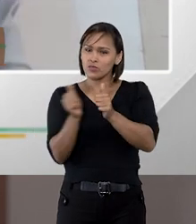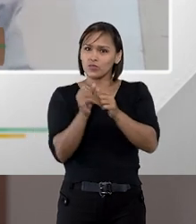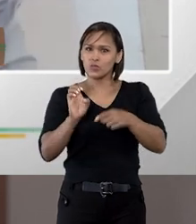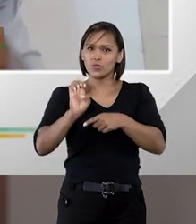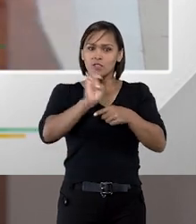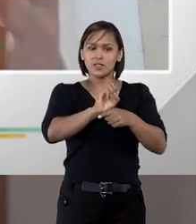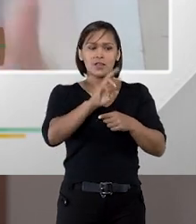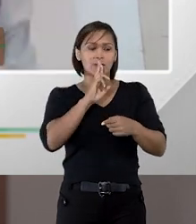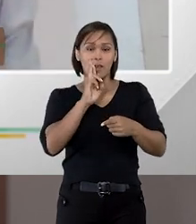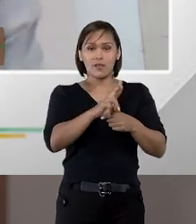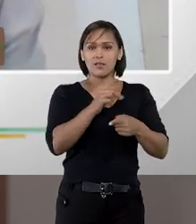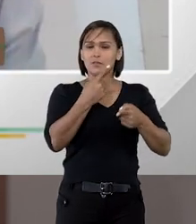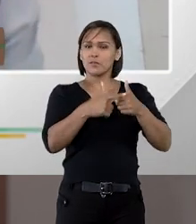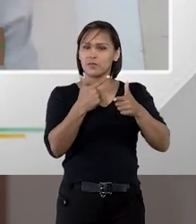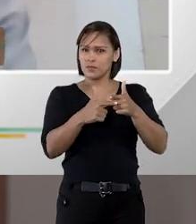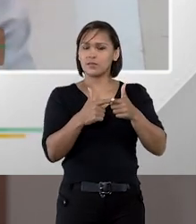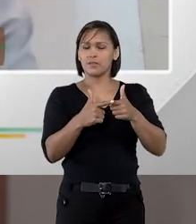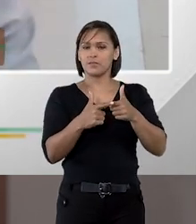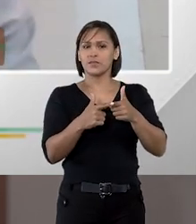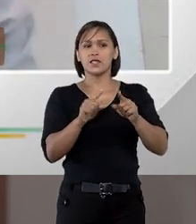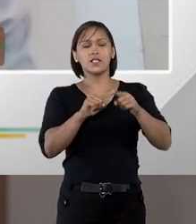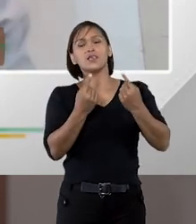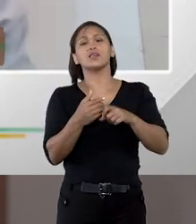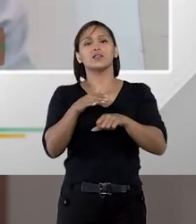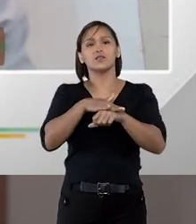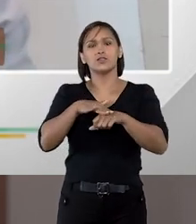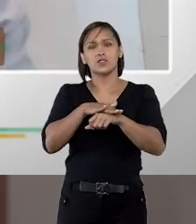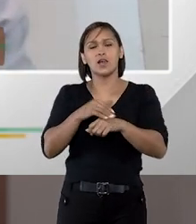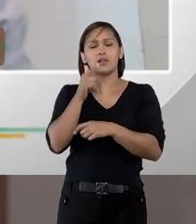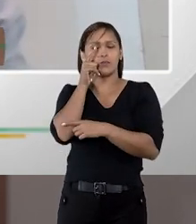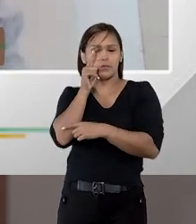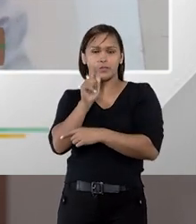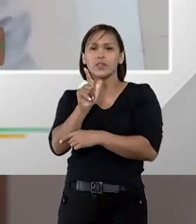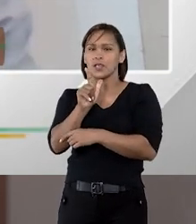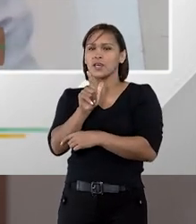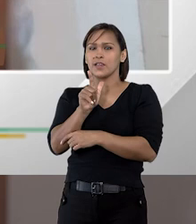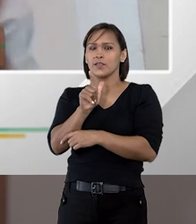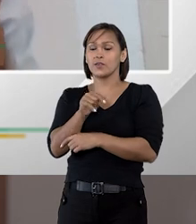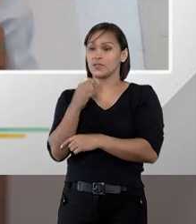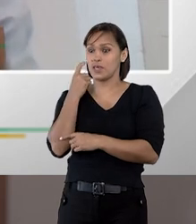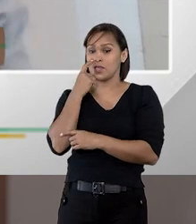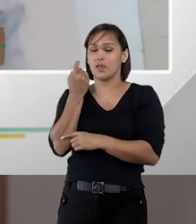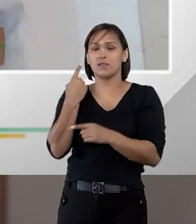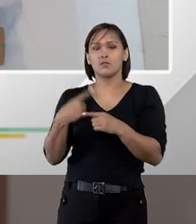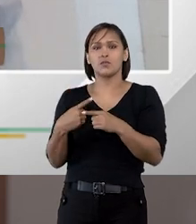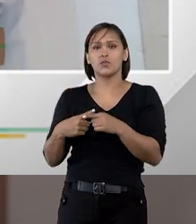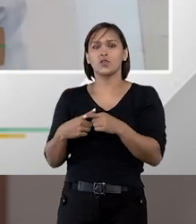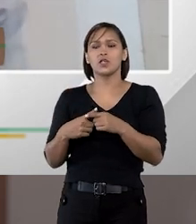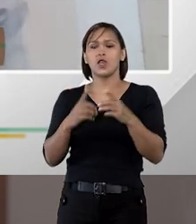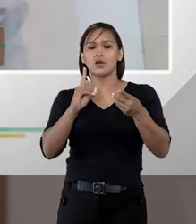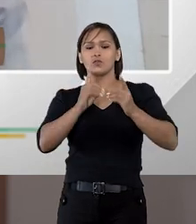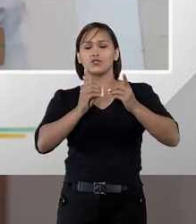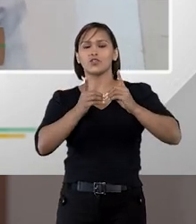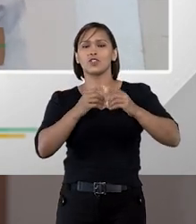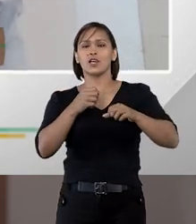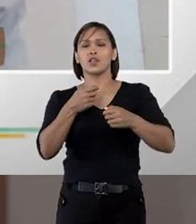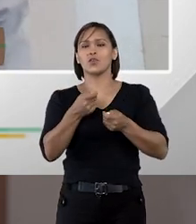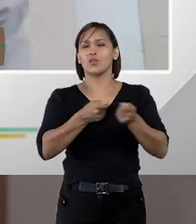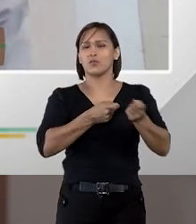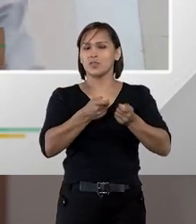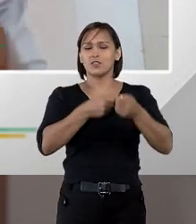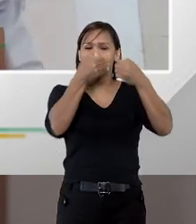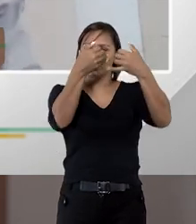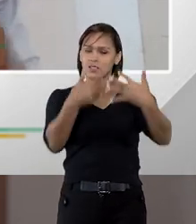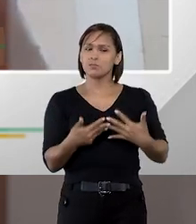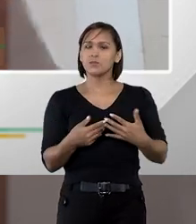gestão e na solução de problemas. Então, o diálogo, ele consegue, e é interessante porque o nome diálogo competitivo